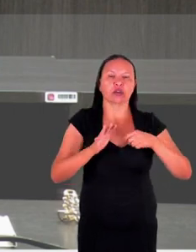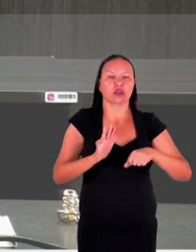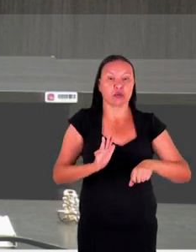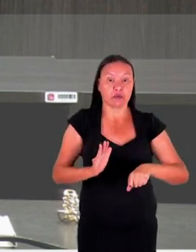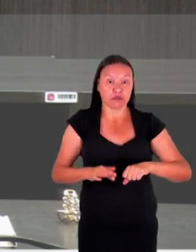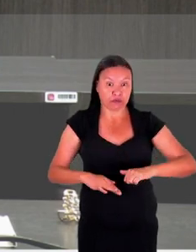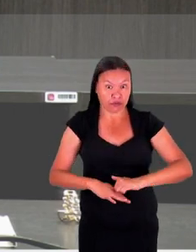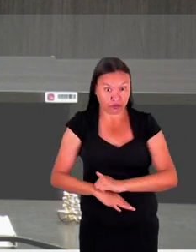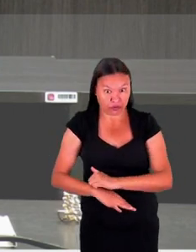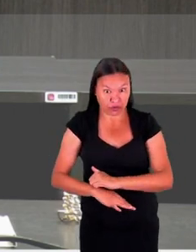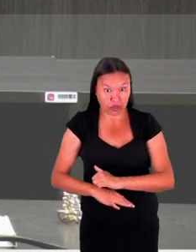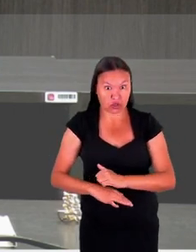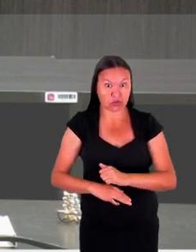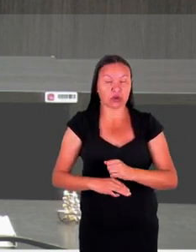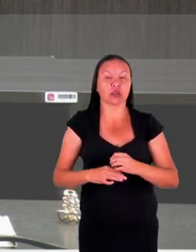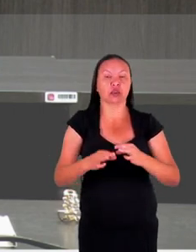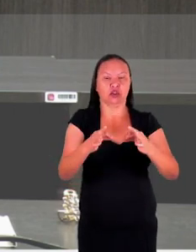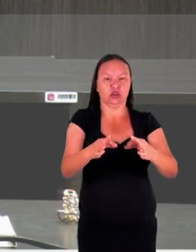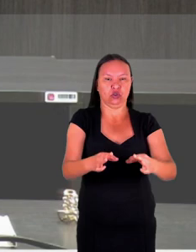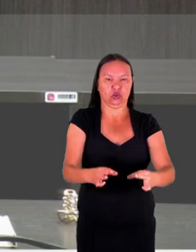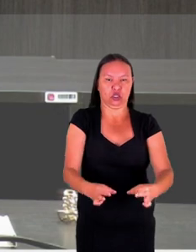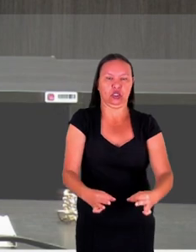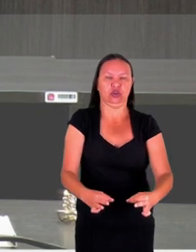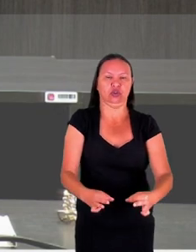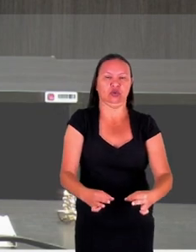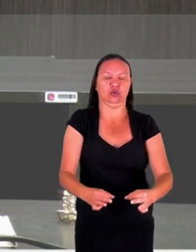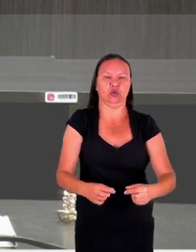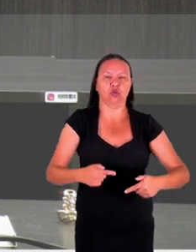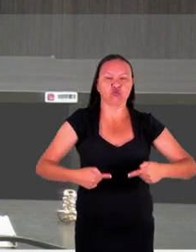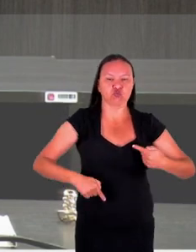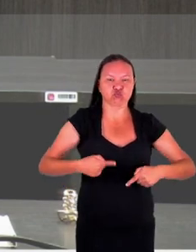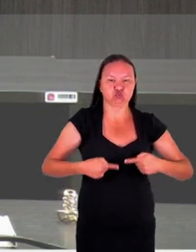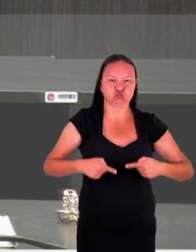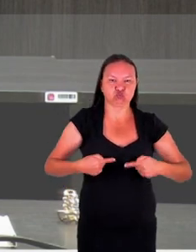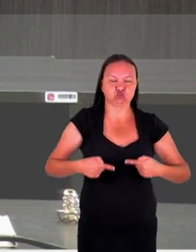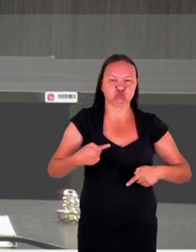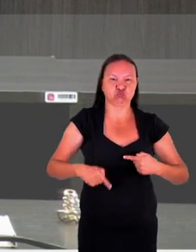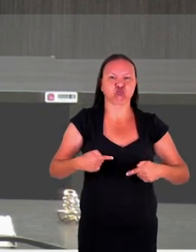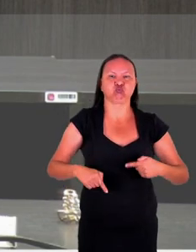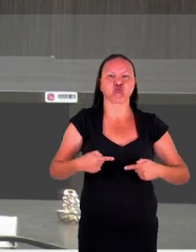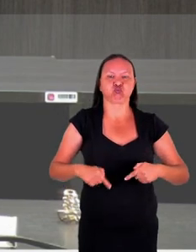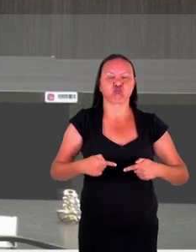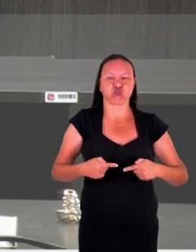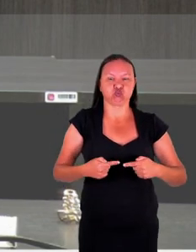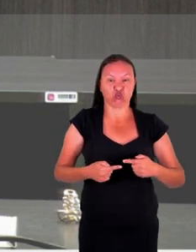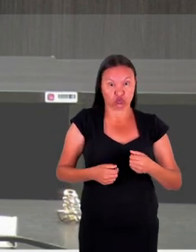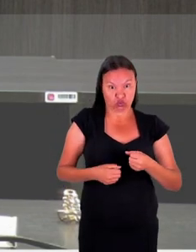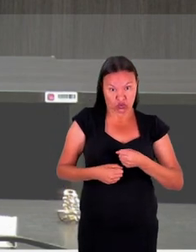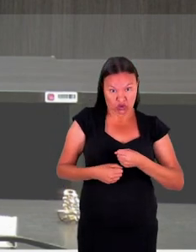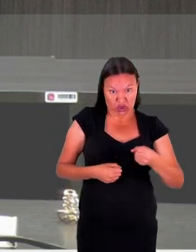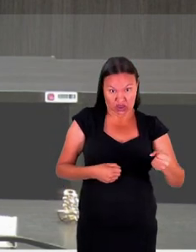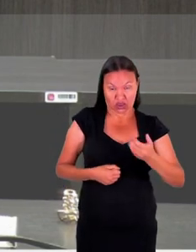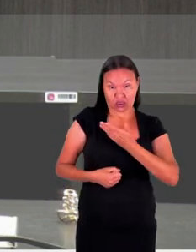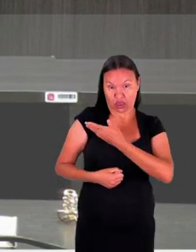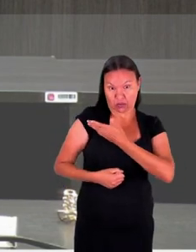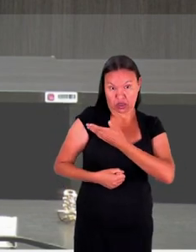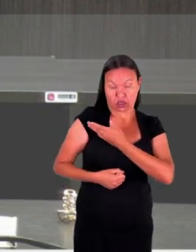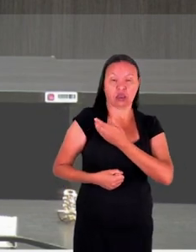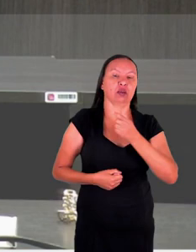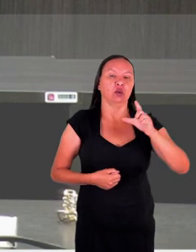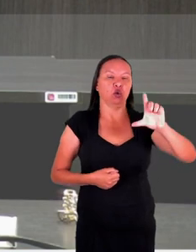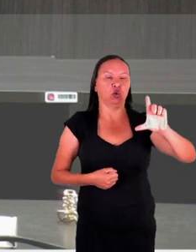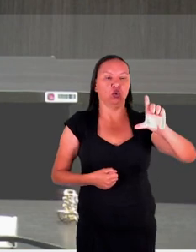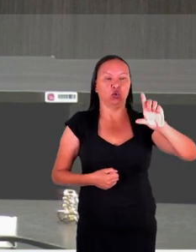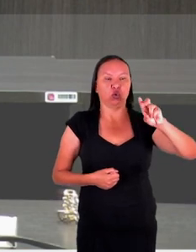da guerra. Estamos aqui hoje eu e Luciana, nossa